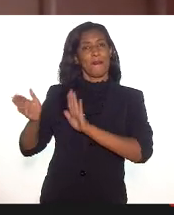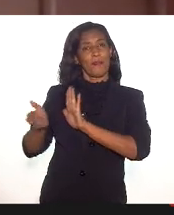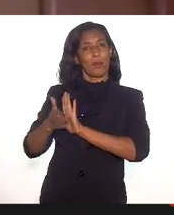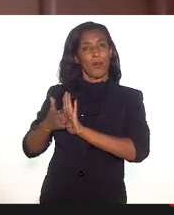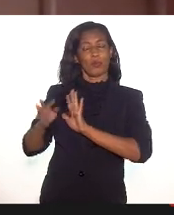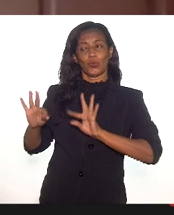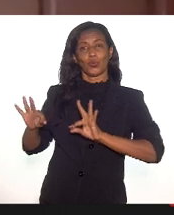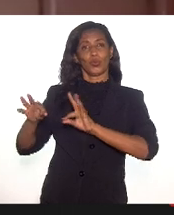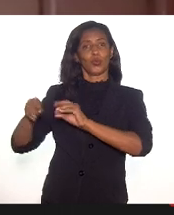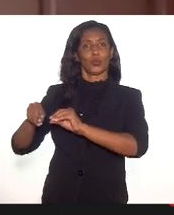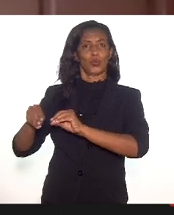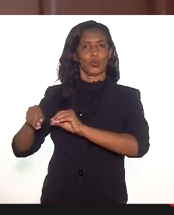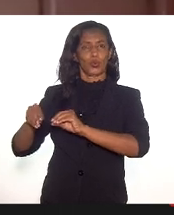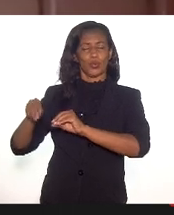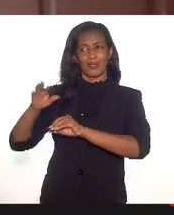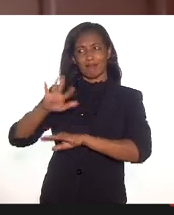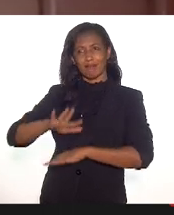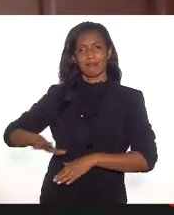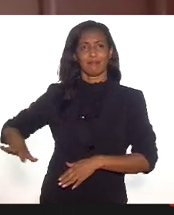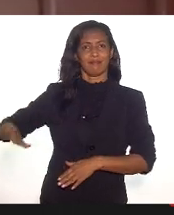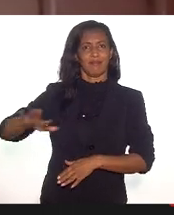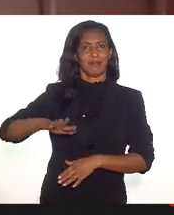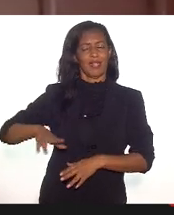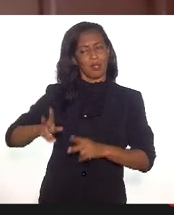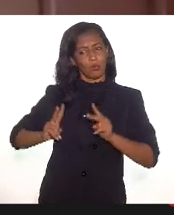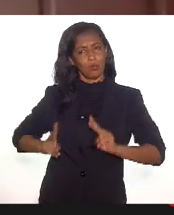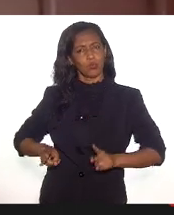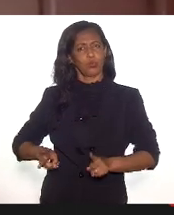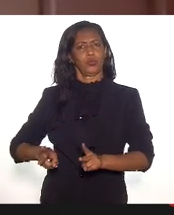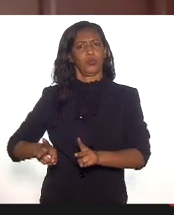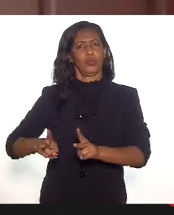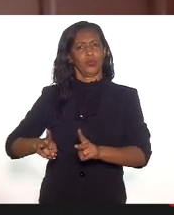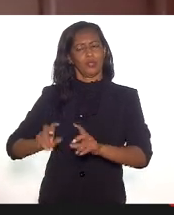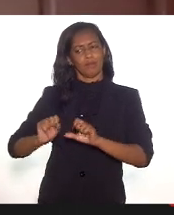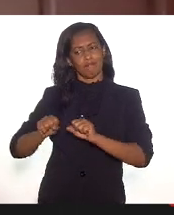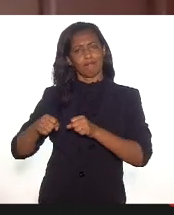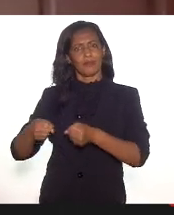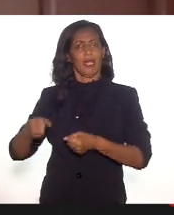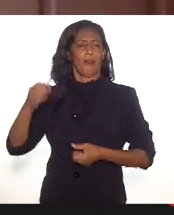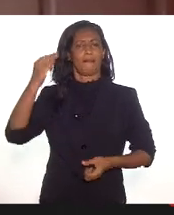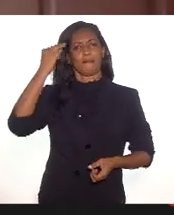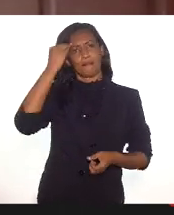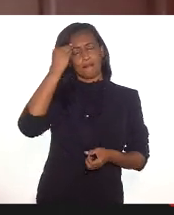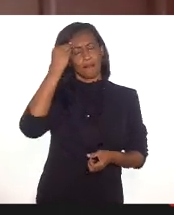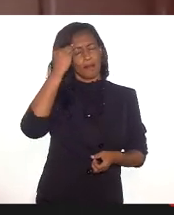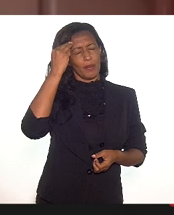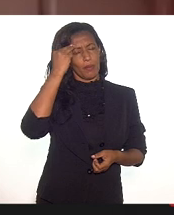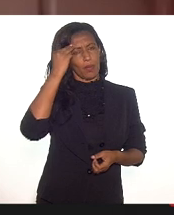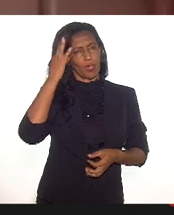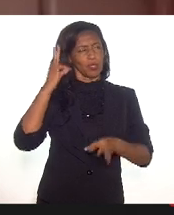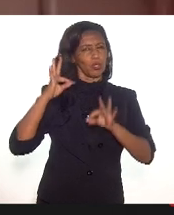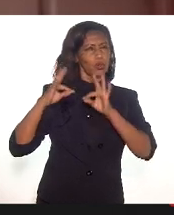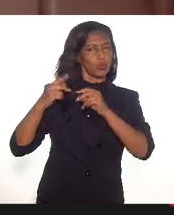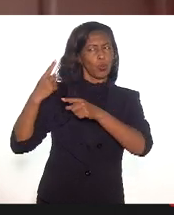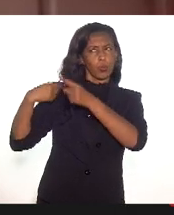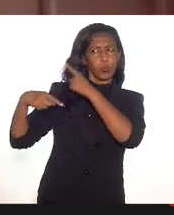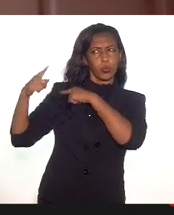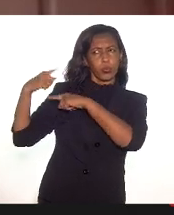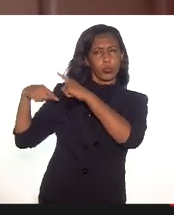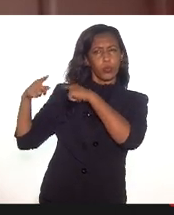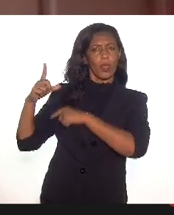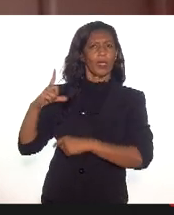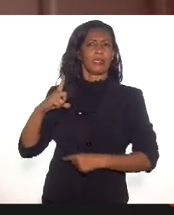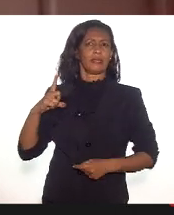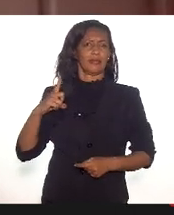para garantir a sua continuidade, para garantir a memória daquilo que a constitui.